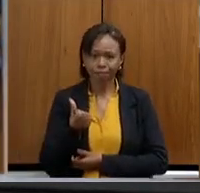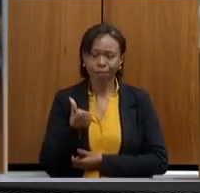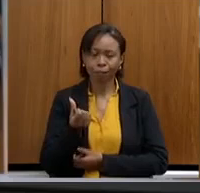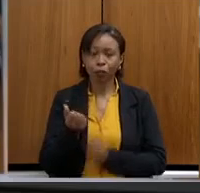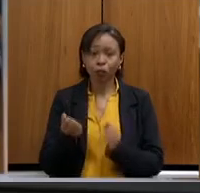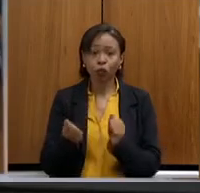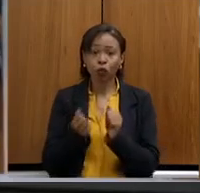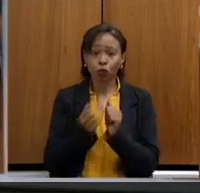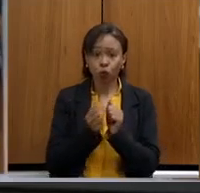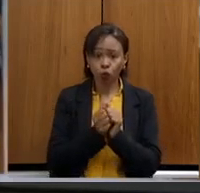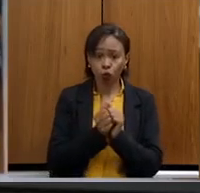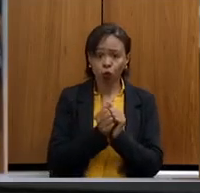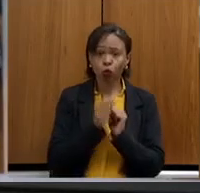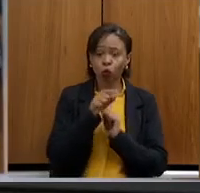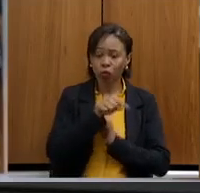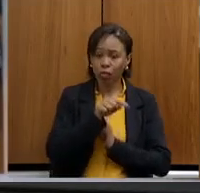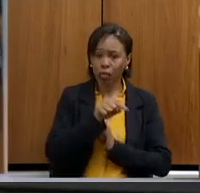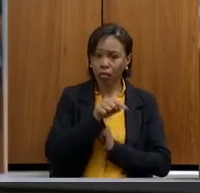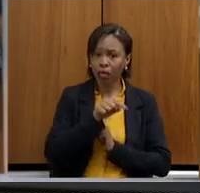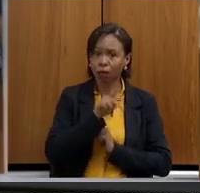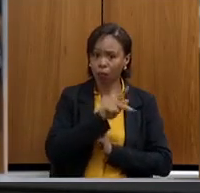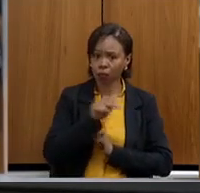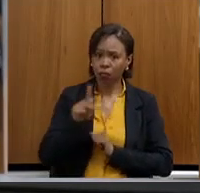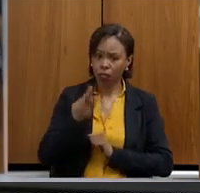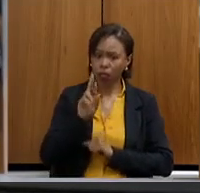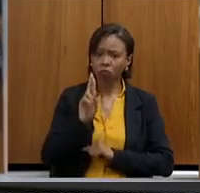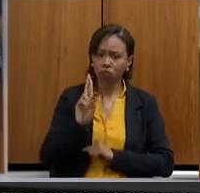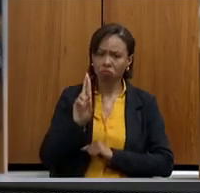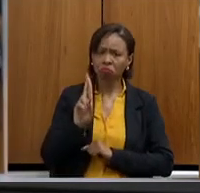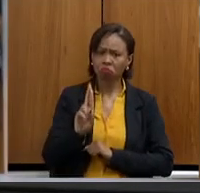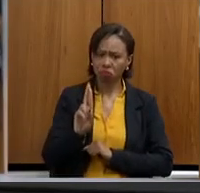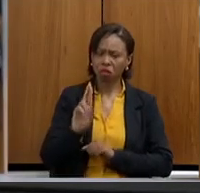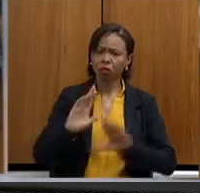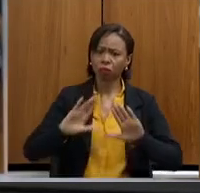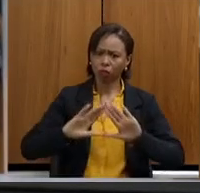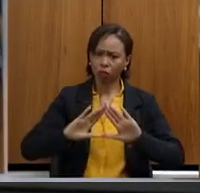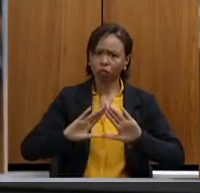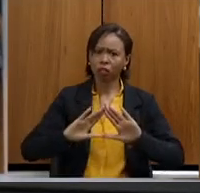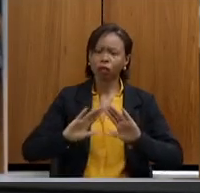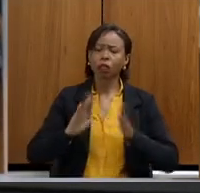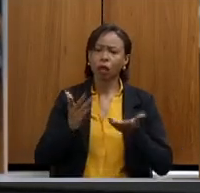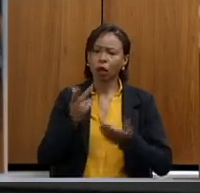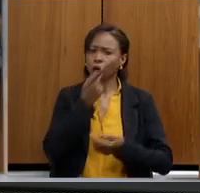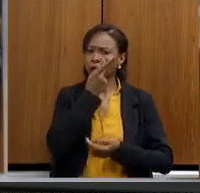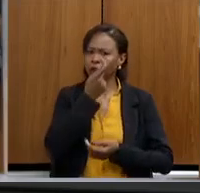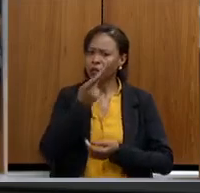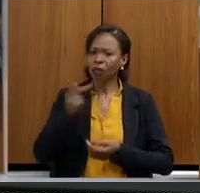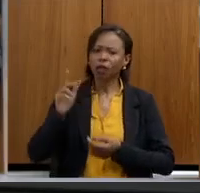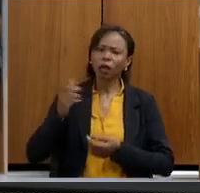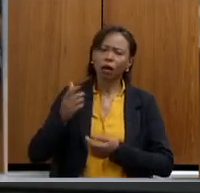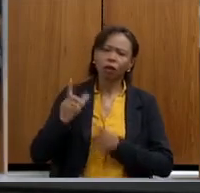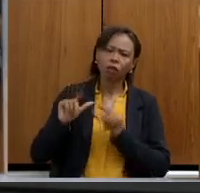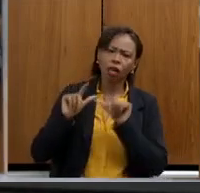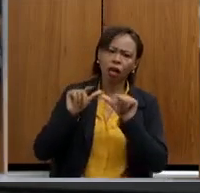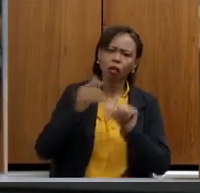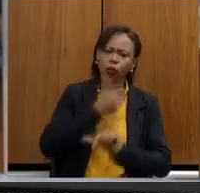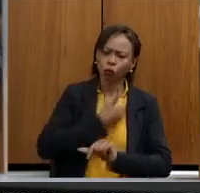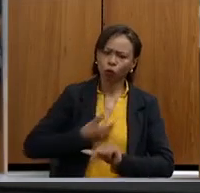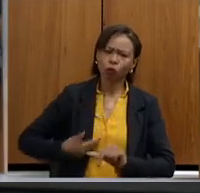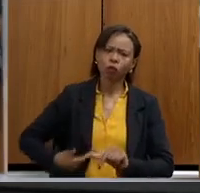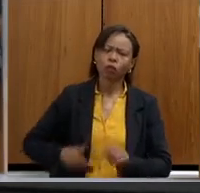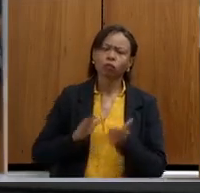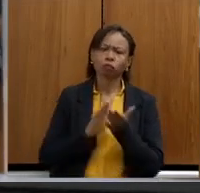representando essa casa. Então, parabéns por essas viagens internacionais do governo de Minas. Com toda essa discussão de clima ambiental,